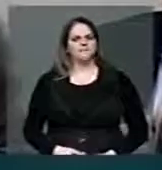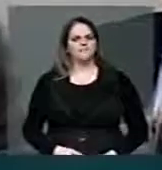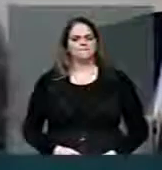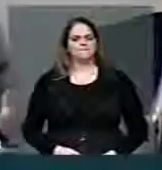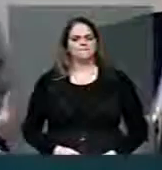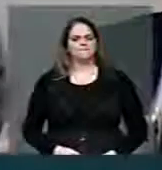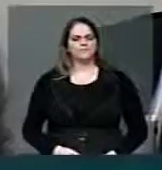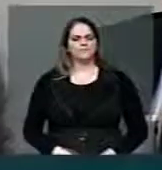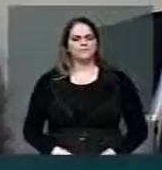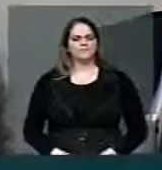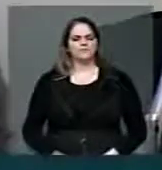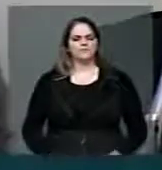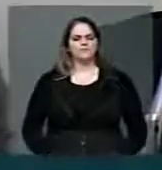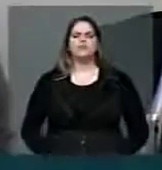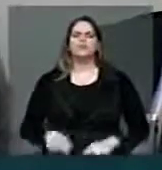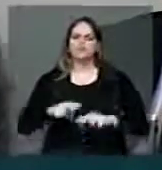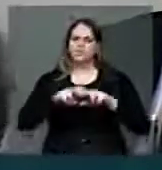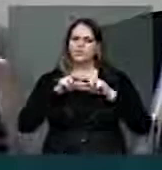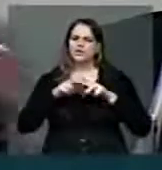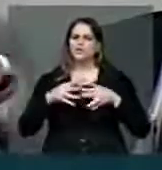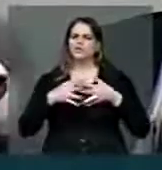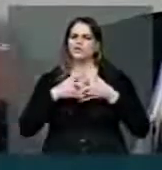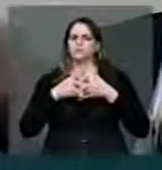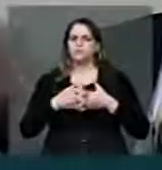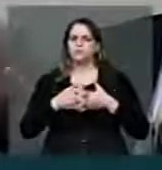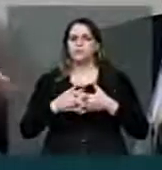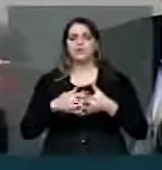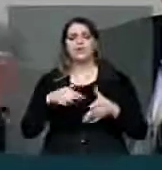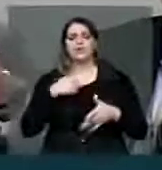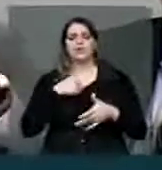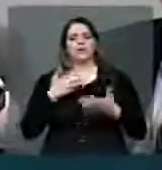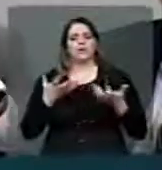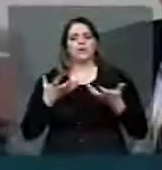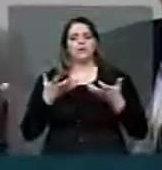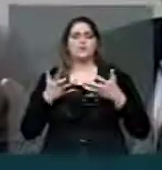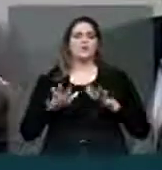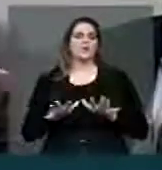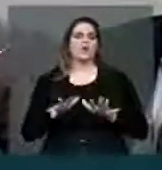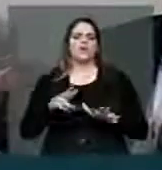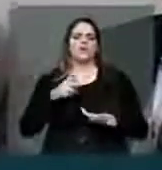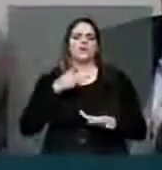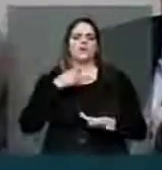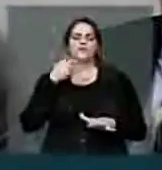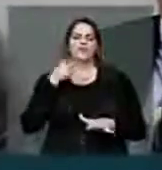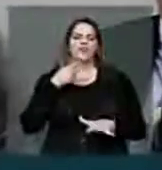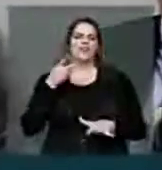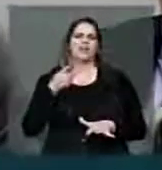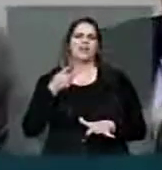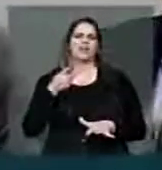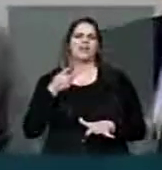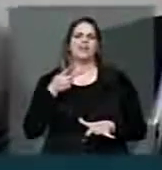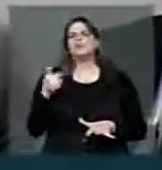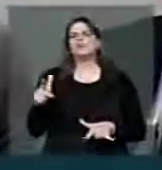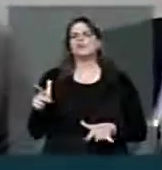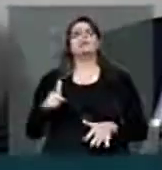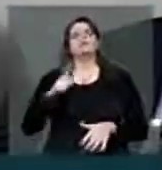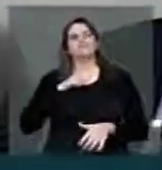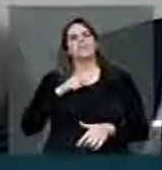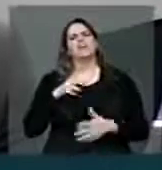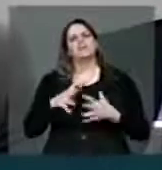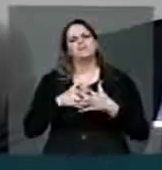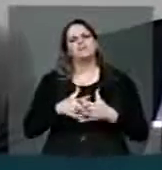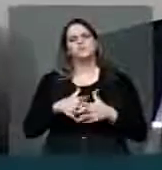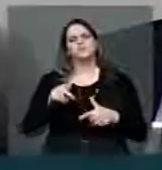Aqui realmente há um conflito. E aqui eu também não quero negar os conflitos. Aqui tem um conflito. Os provedores de